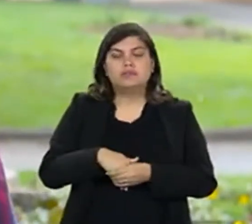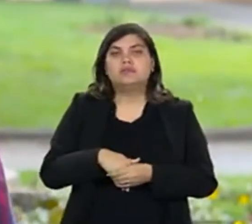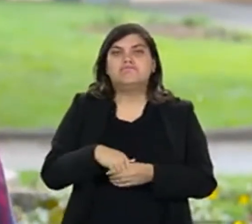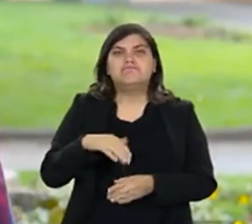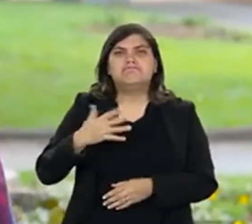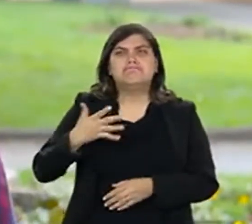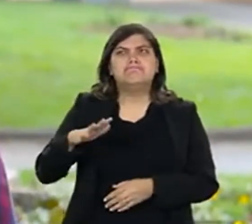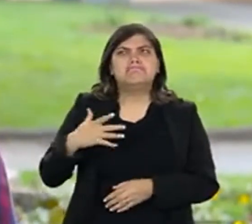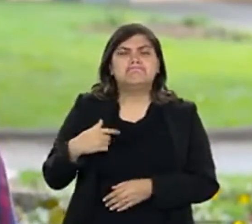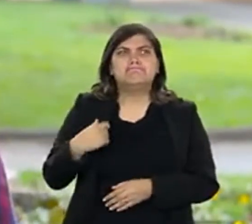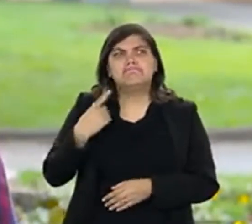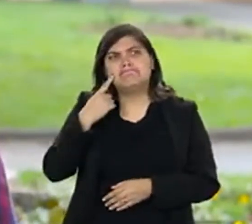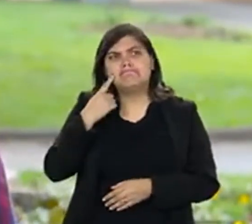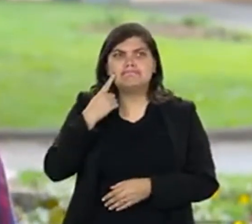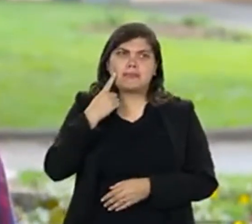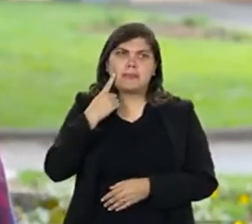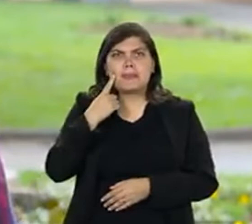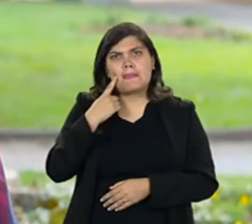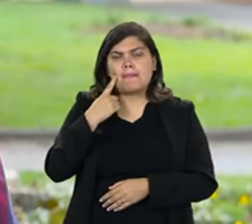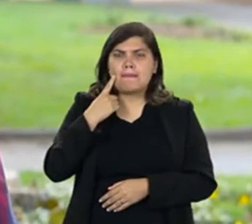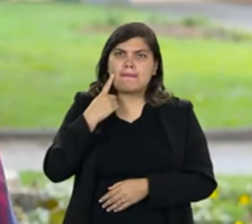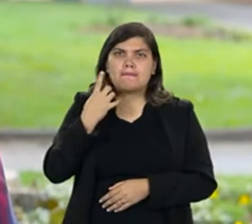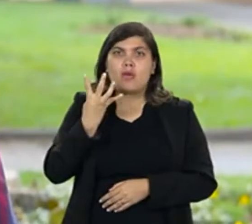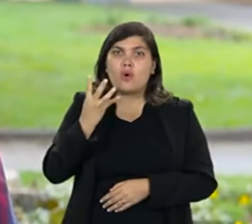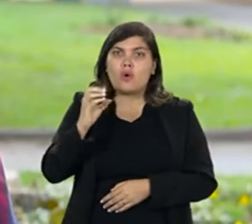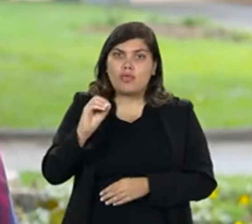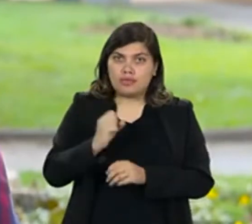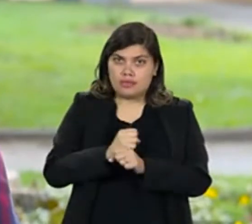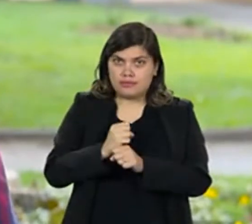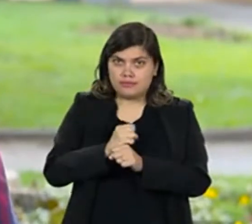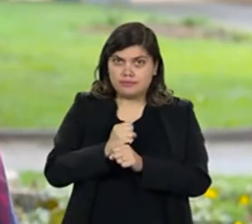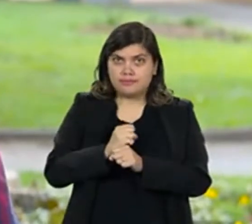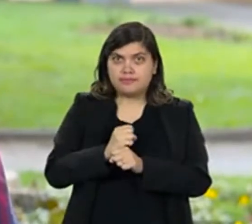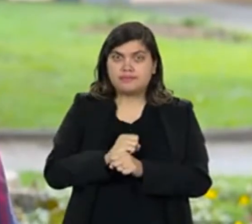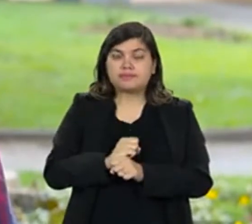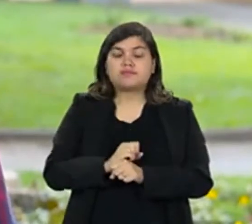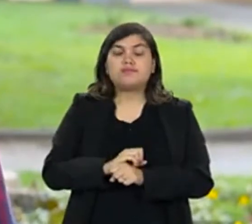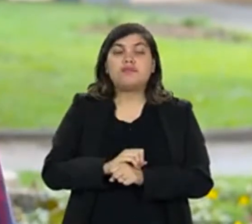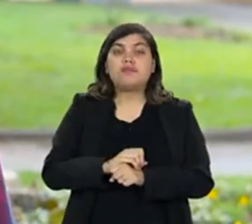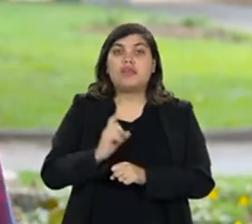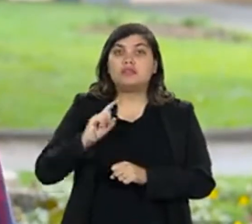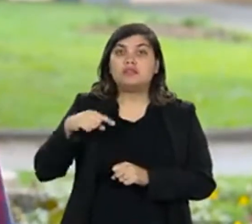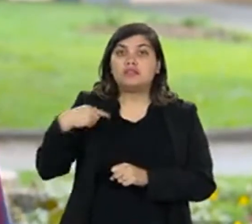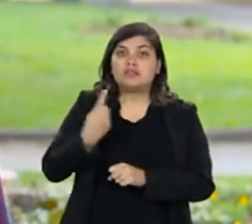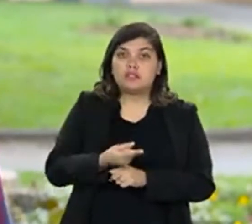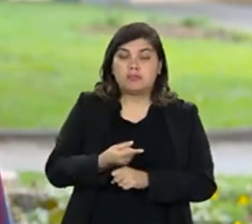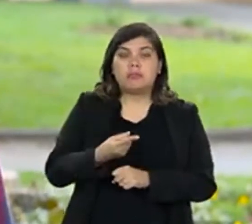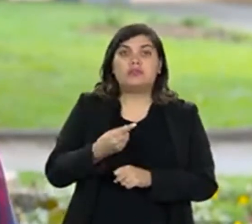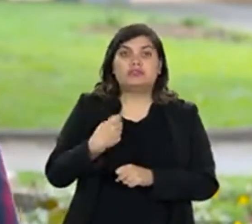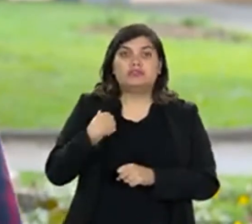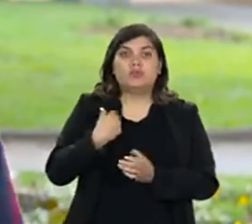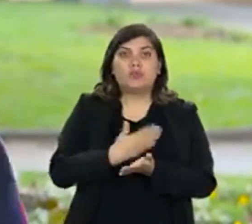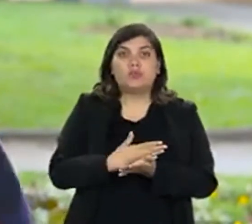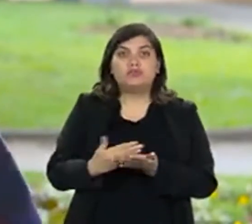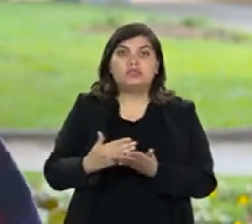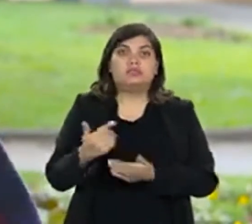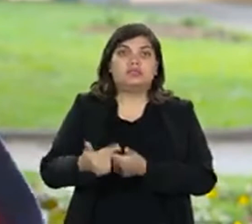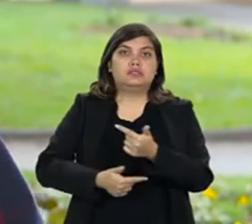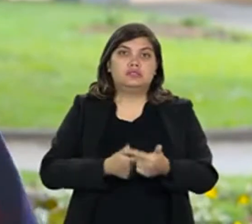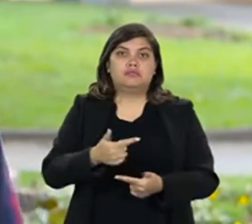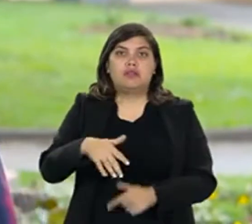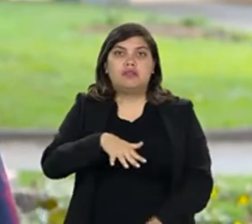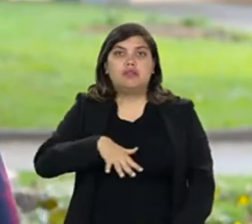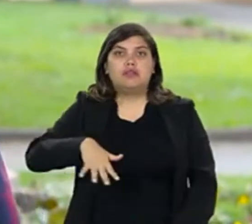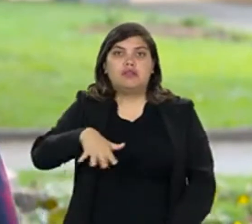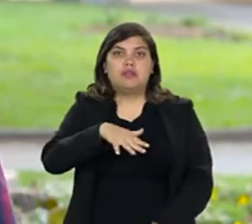Isso faz um pouco a mais de 40 anos. Depois de mesário, então, passei a